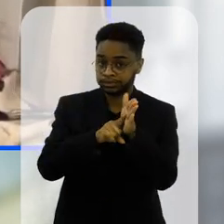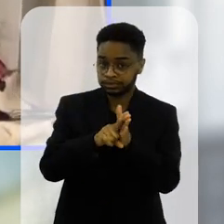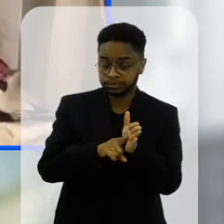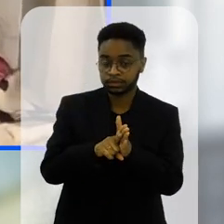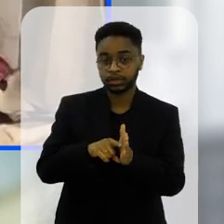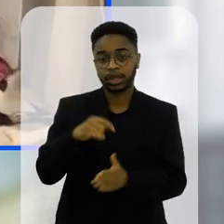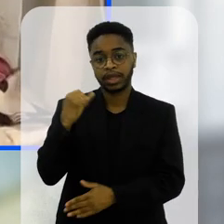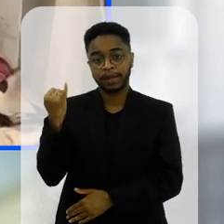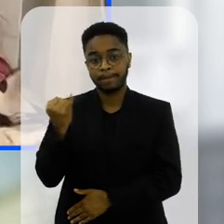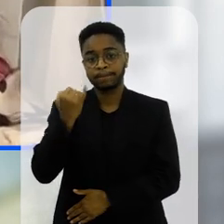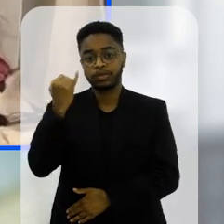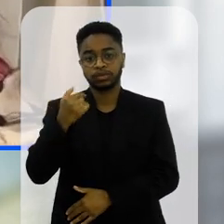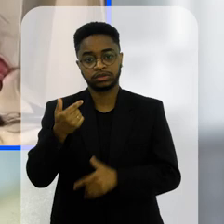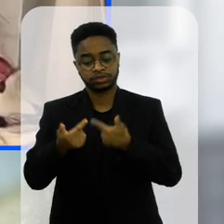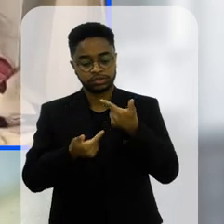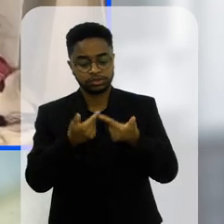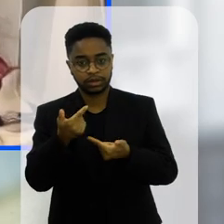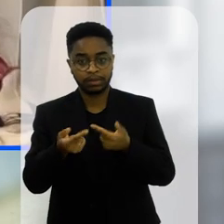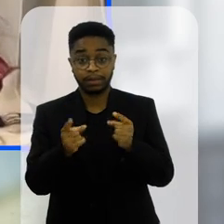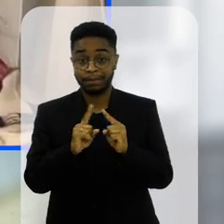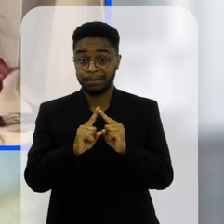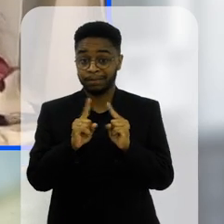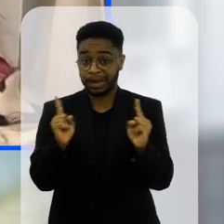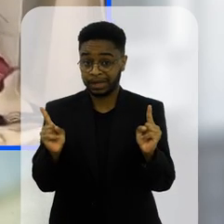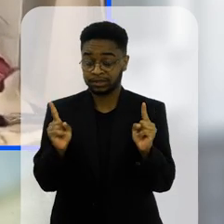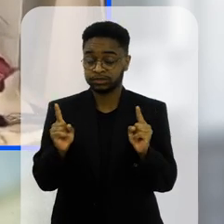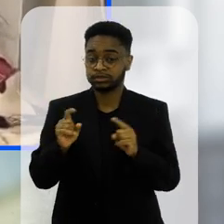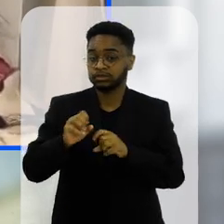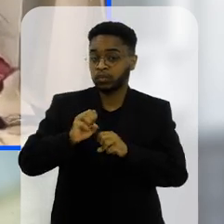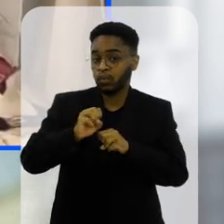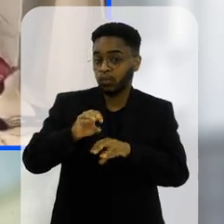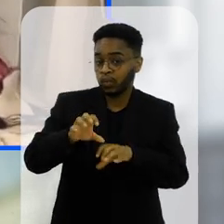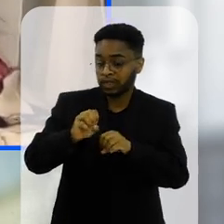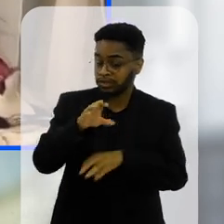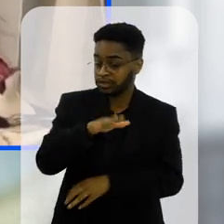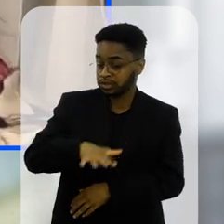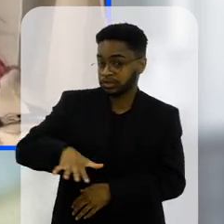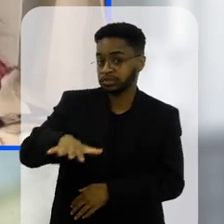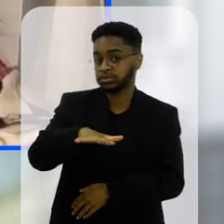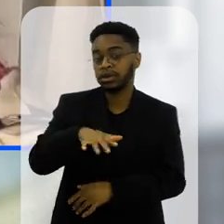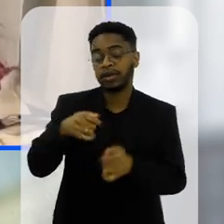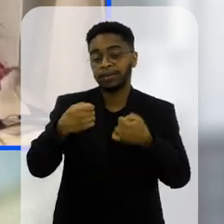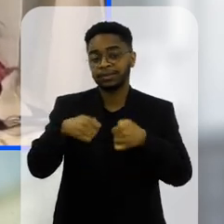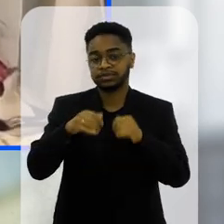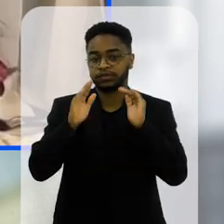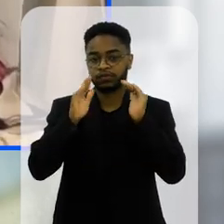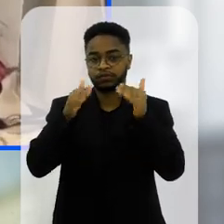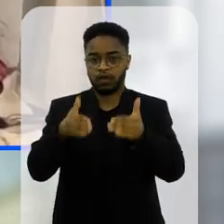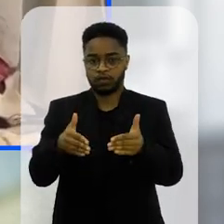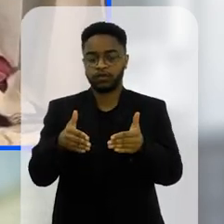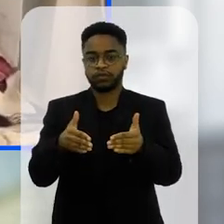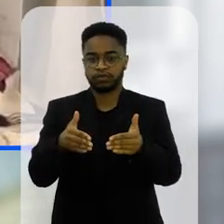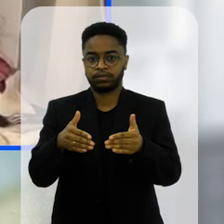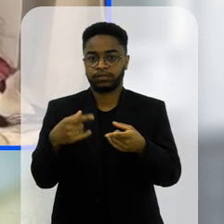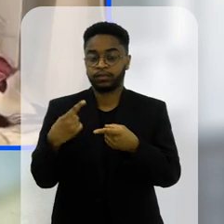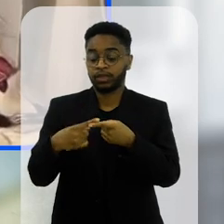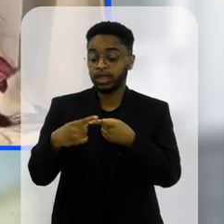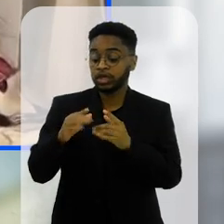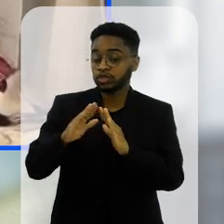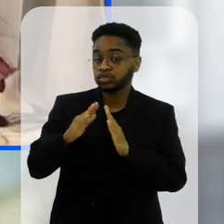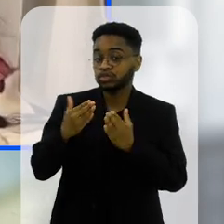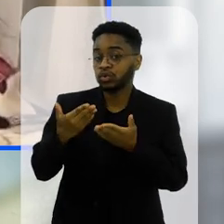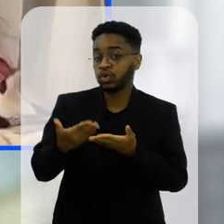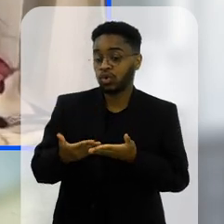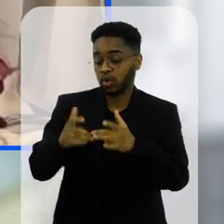importante esse trabalho mas o ensino de um modo geral ele precisa de concentração a escola